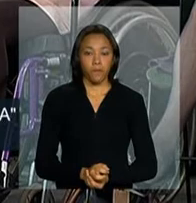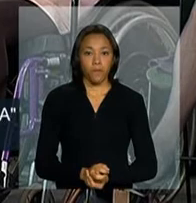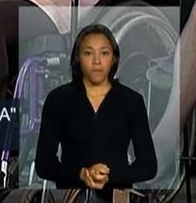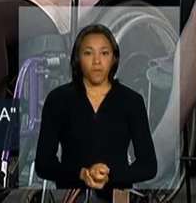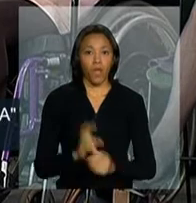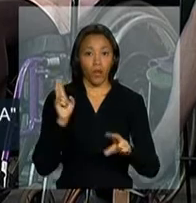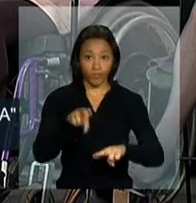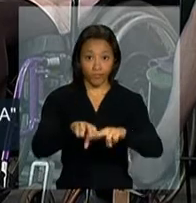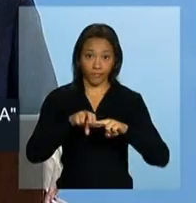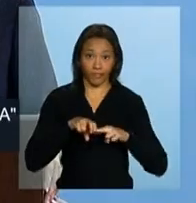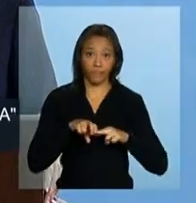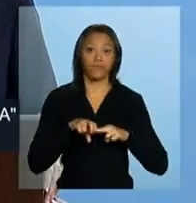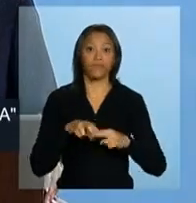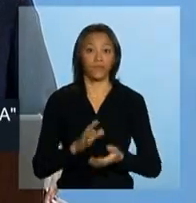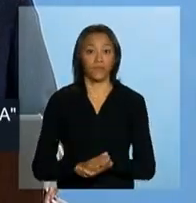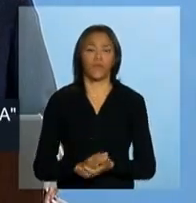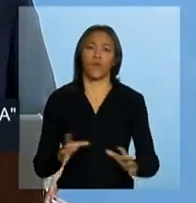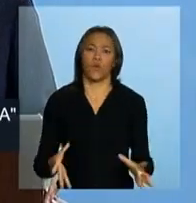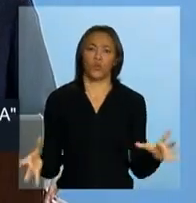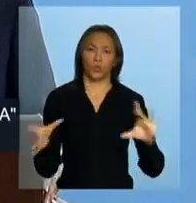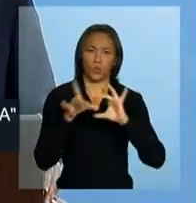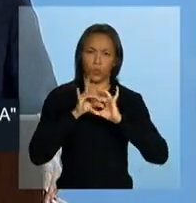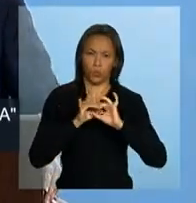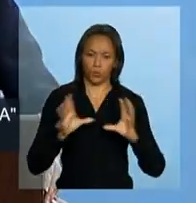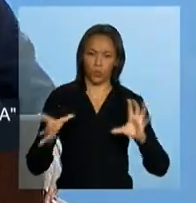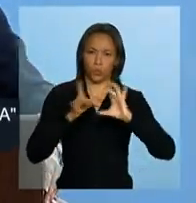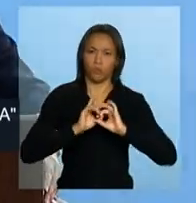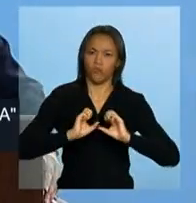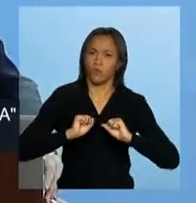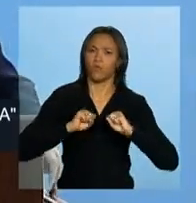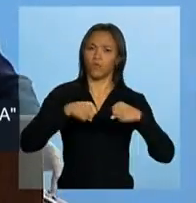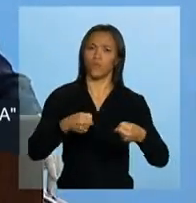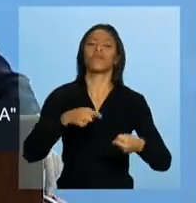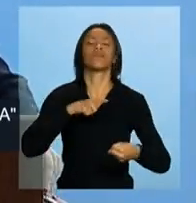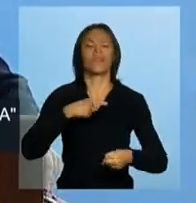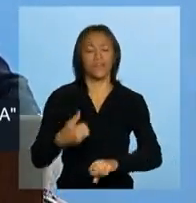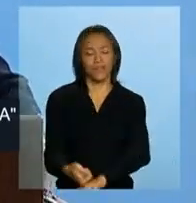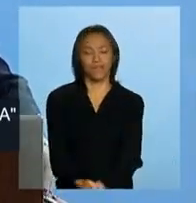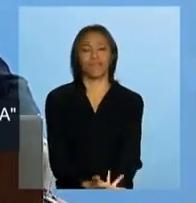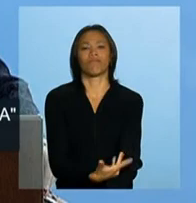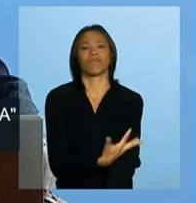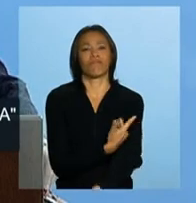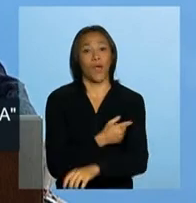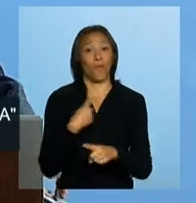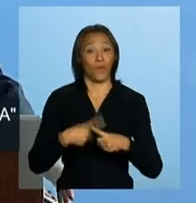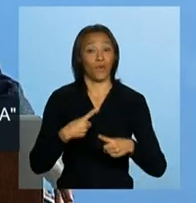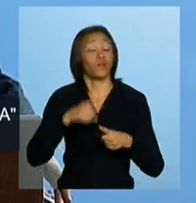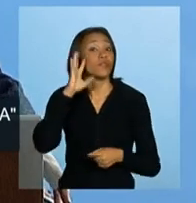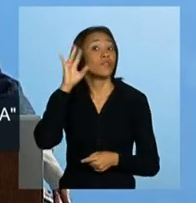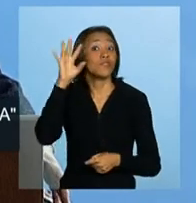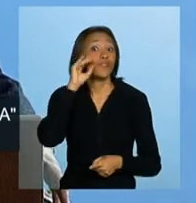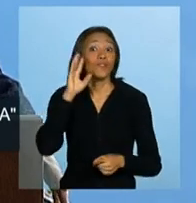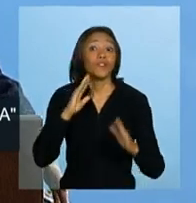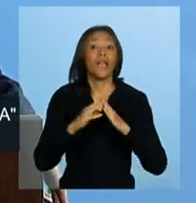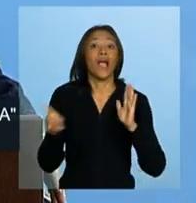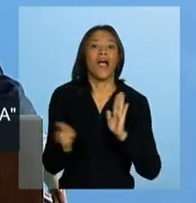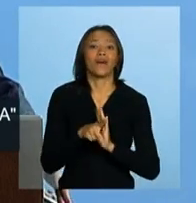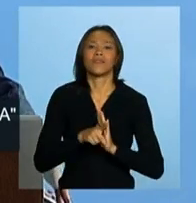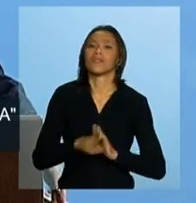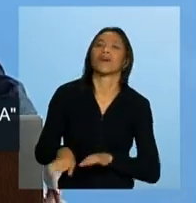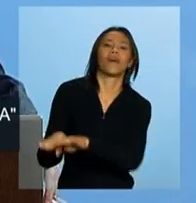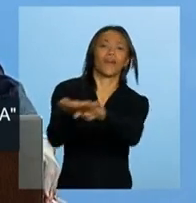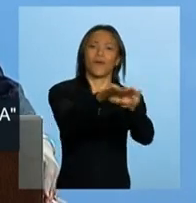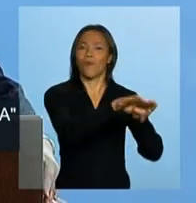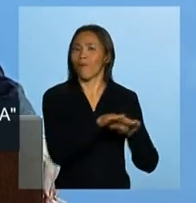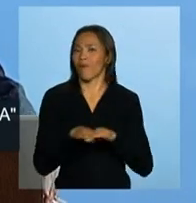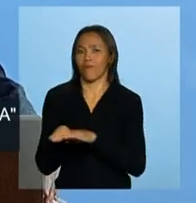Por isso, junto com o esforço, tem uma imensa emoção, porque o sonho da casa própria lhe é universal e